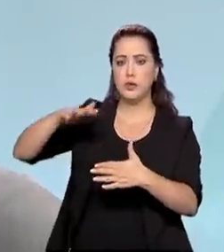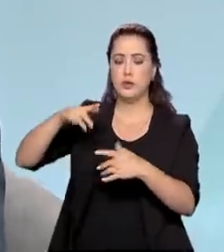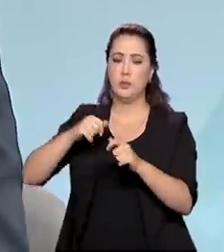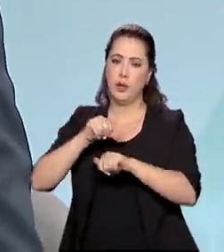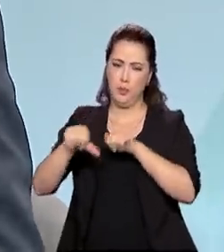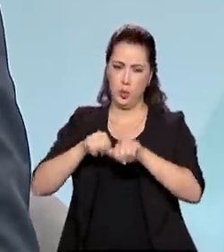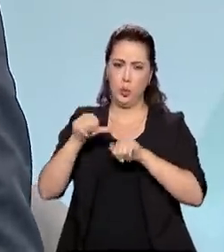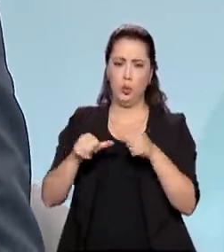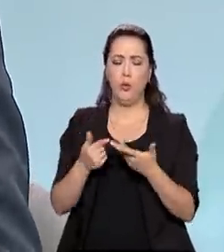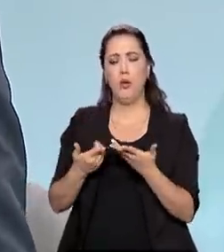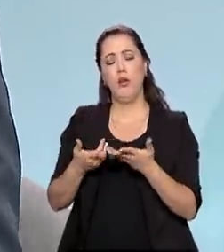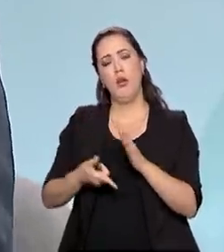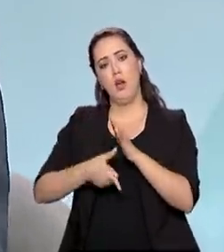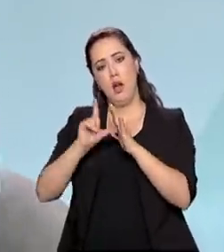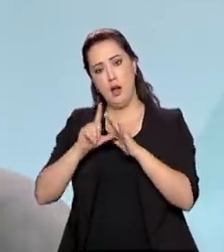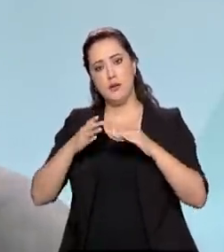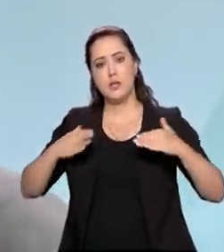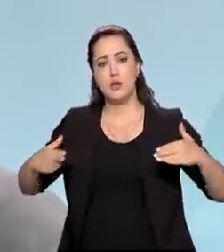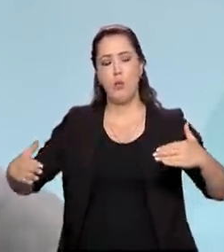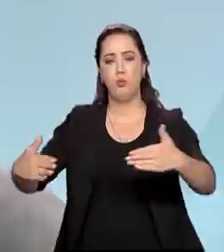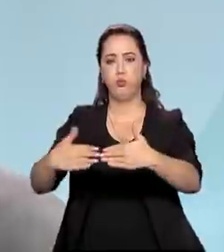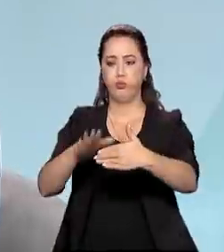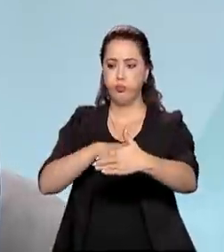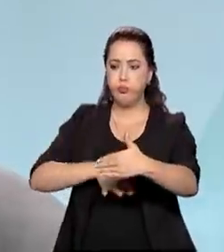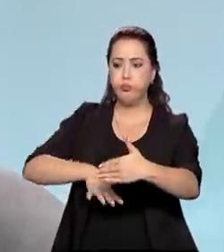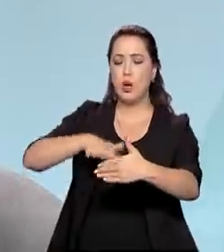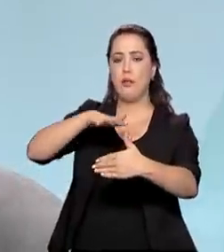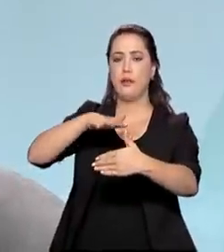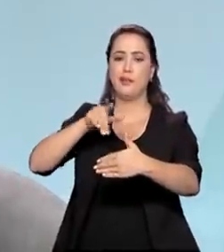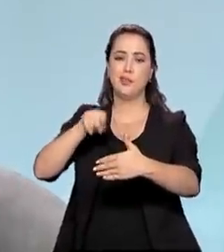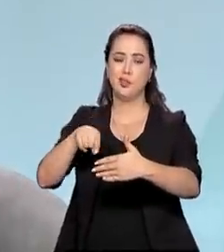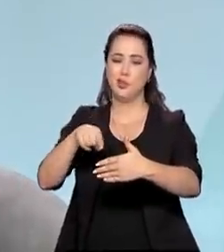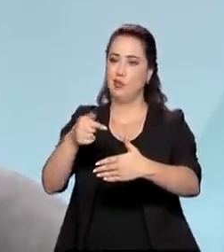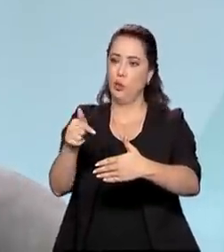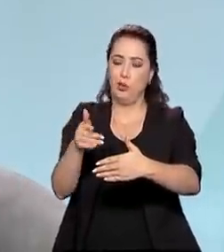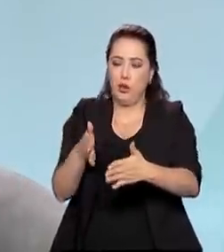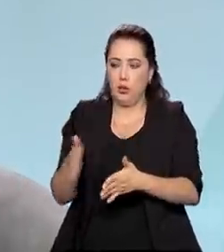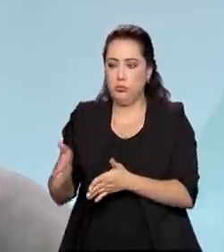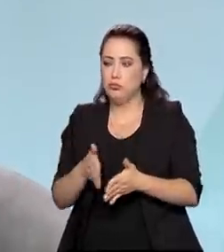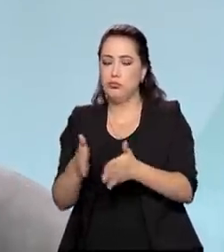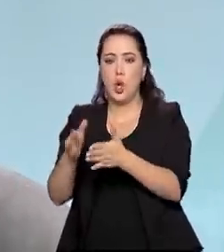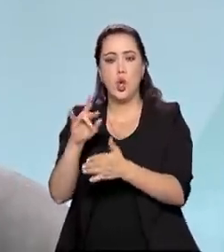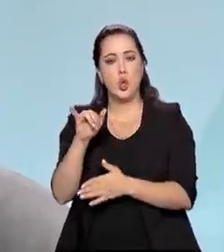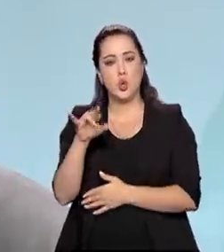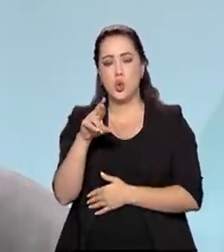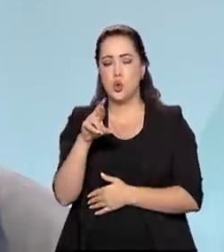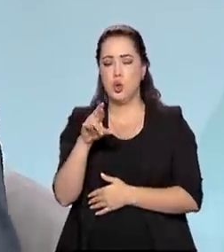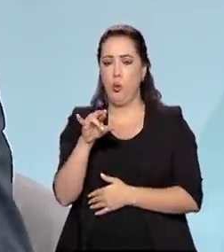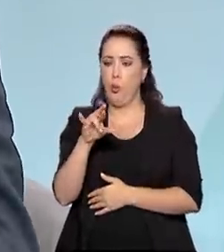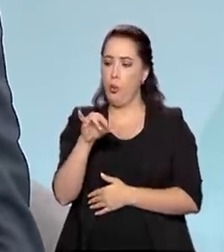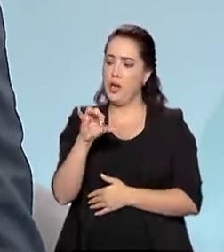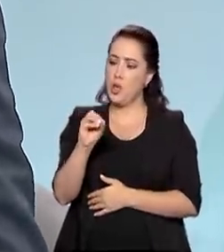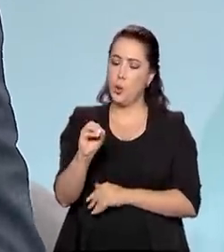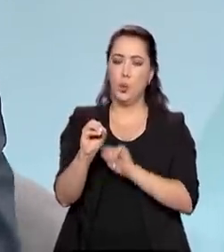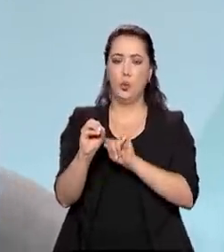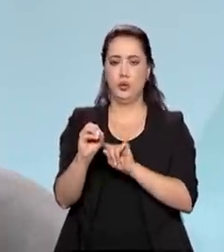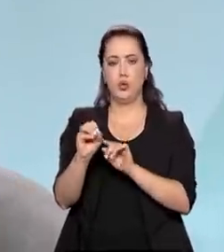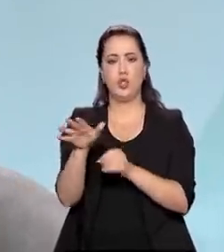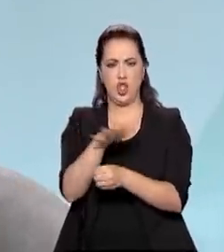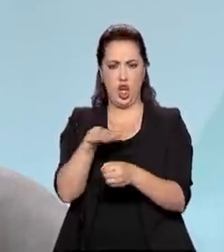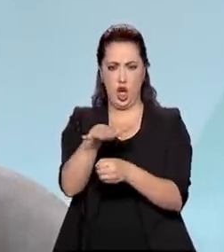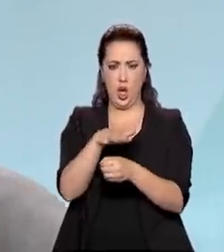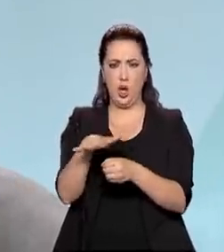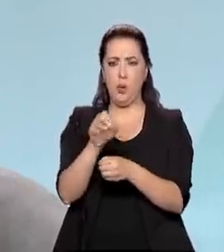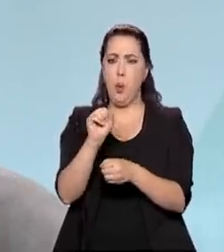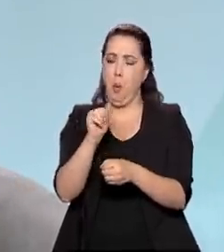projeto, né? Ou seja, ela, quando o rio tem pouca vazão, ela tem uma geração muito baixa e quando o rio chega no período